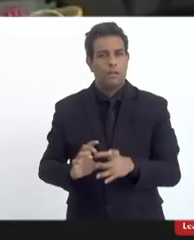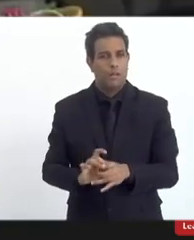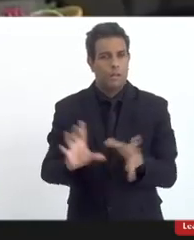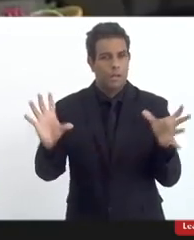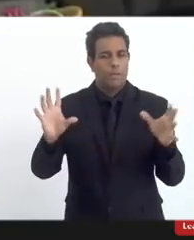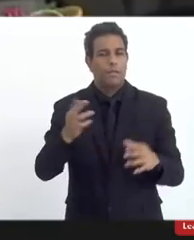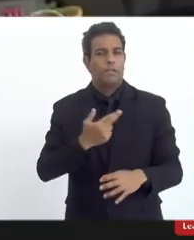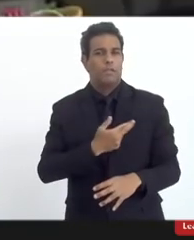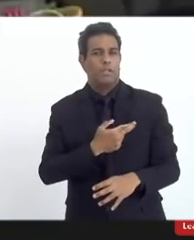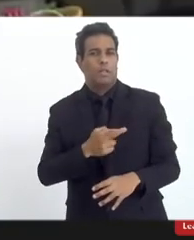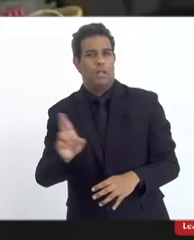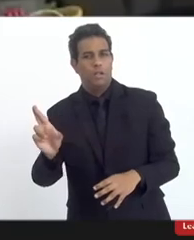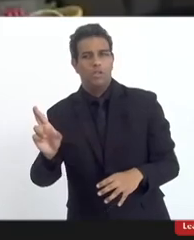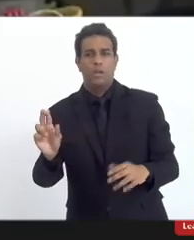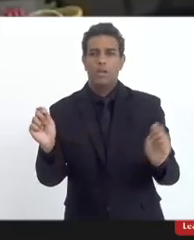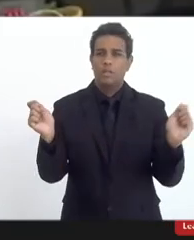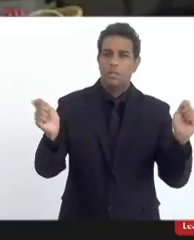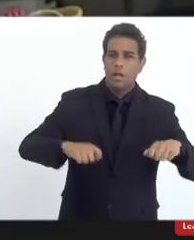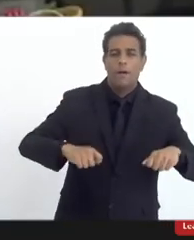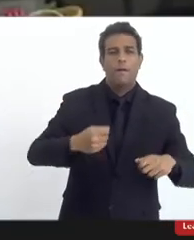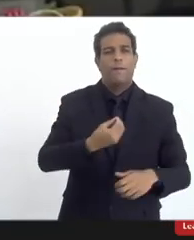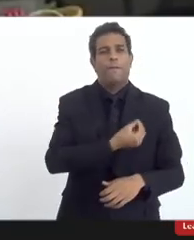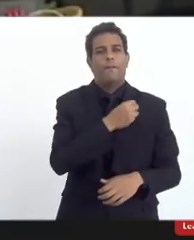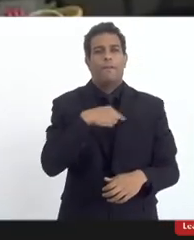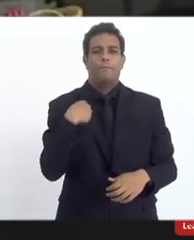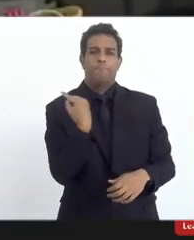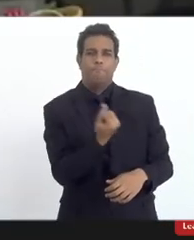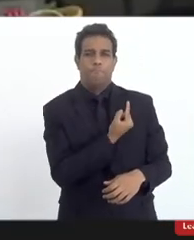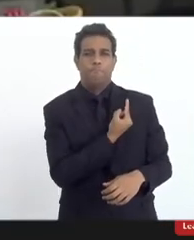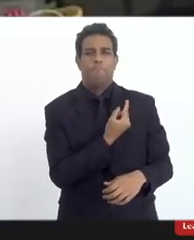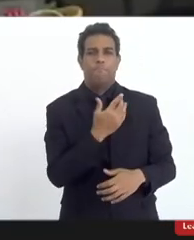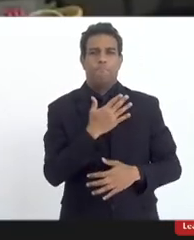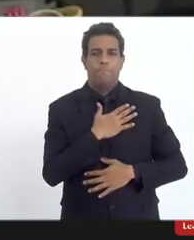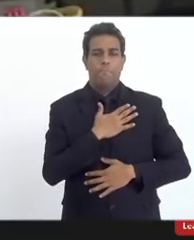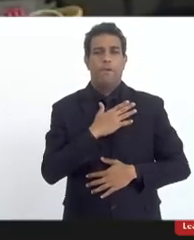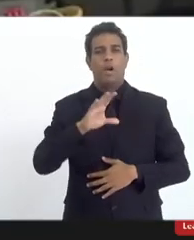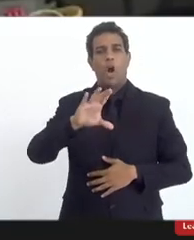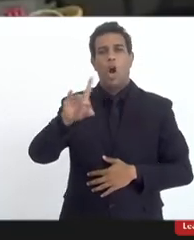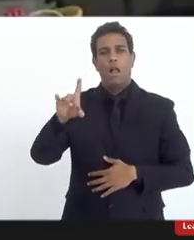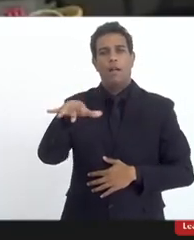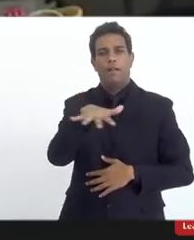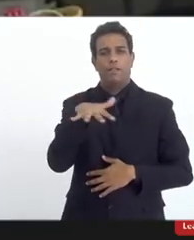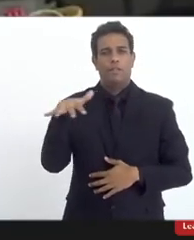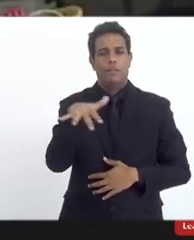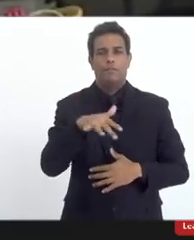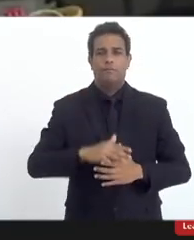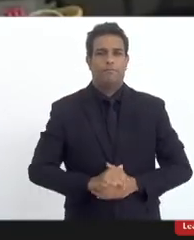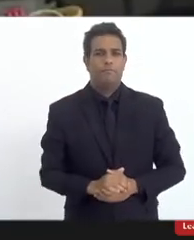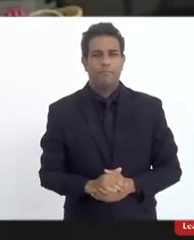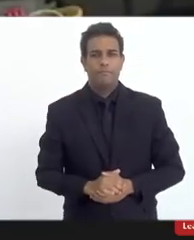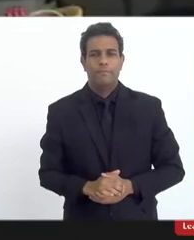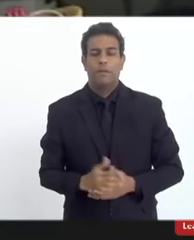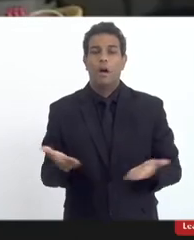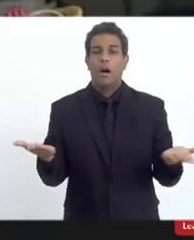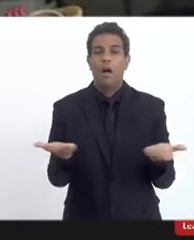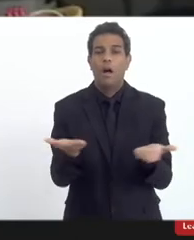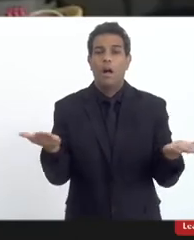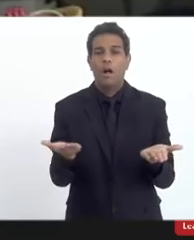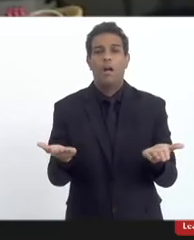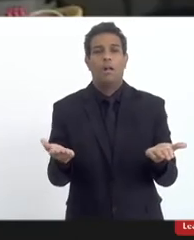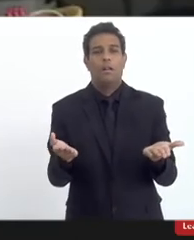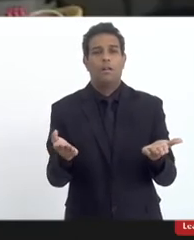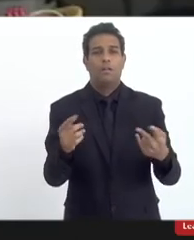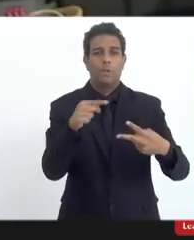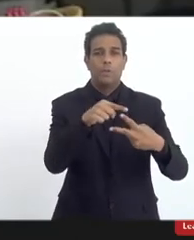religiosa está presente na minha coordenação eu faço duas